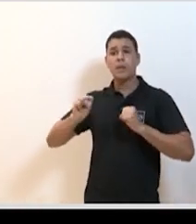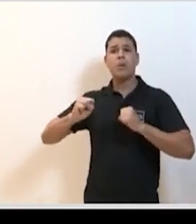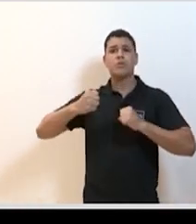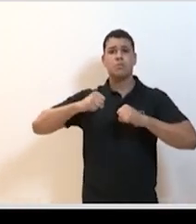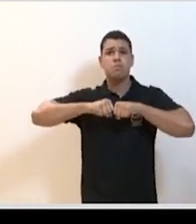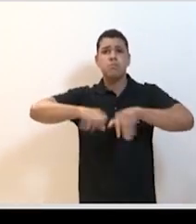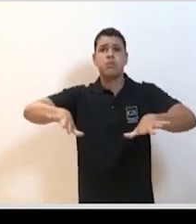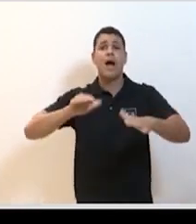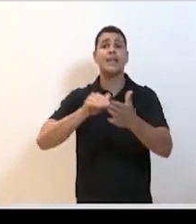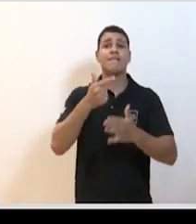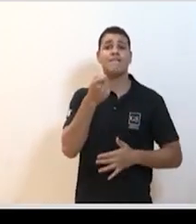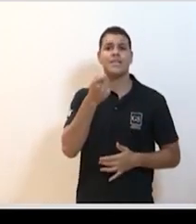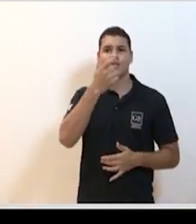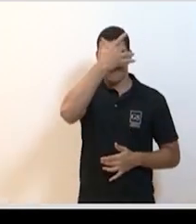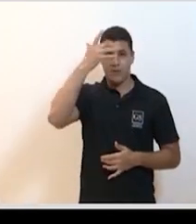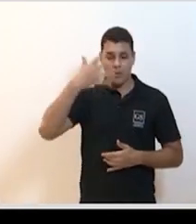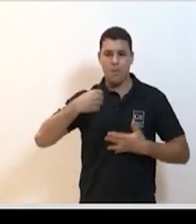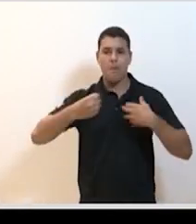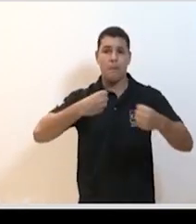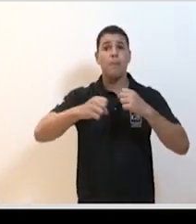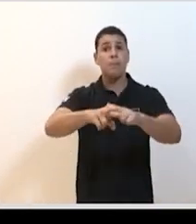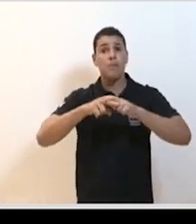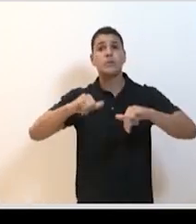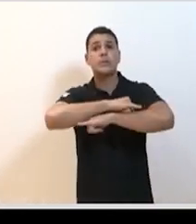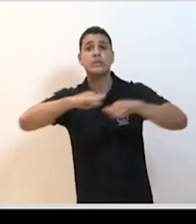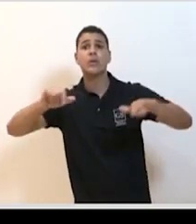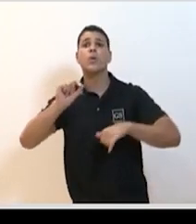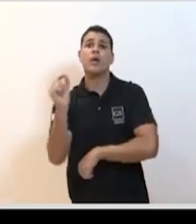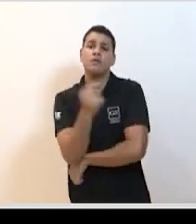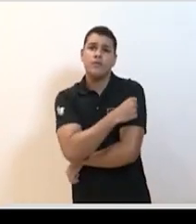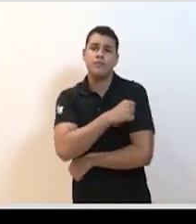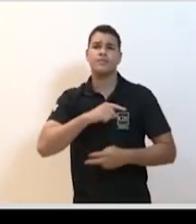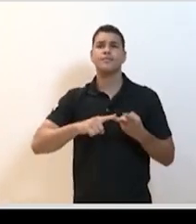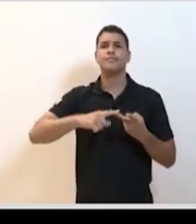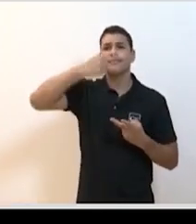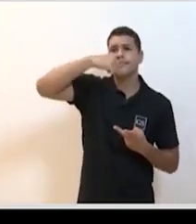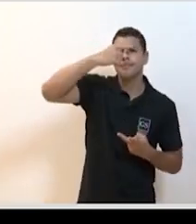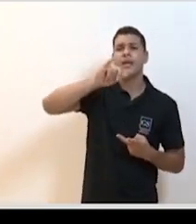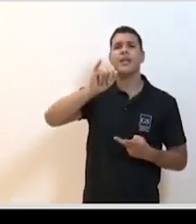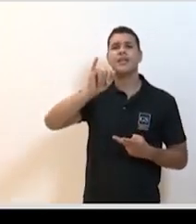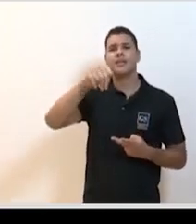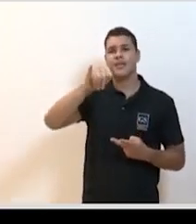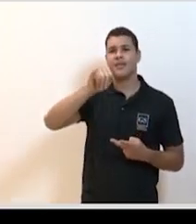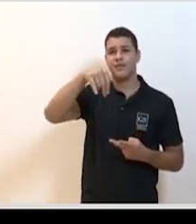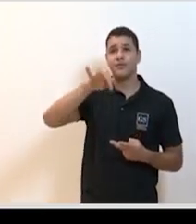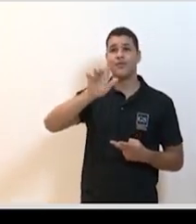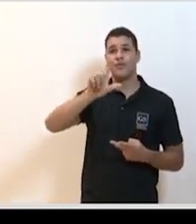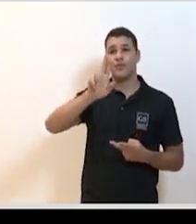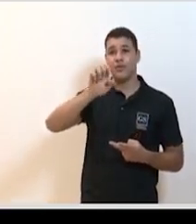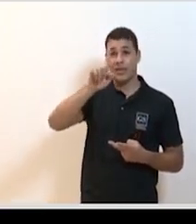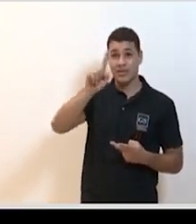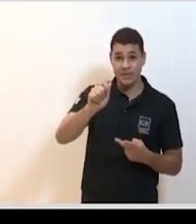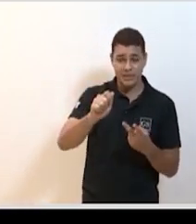importância da vacinação para sarampo, que a gente sempre reforça. Influenza, COVID, é claro que esse R é muito menor. O R0 está em torno de 3.